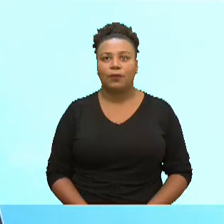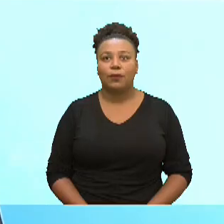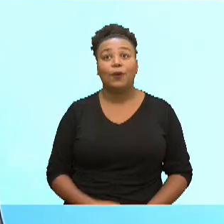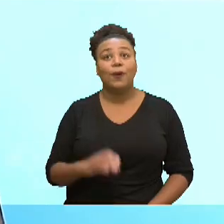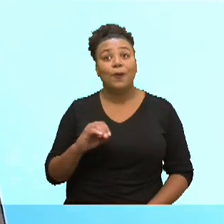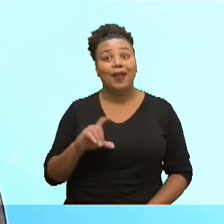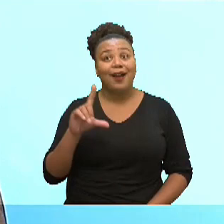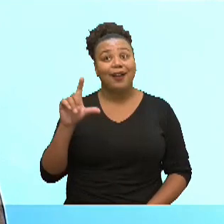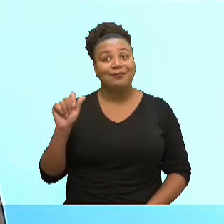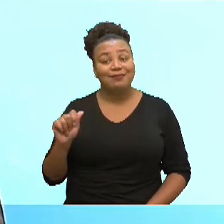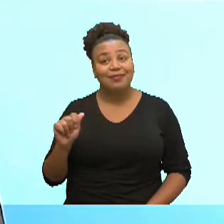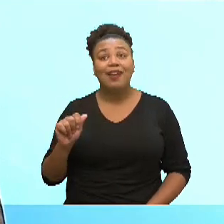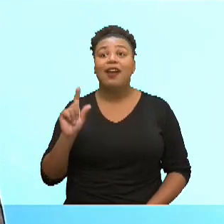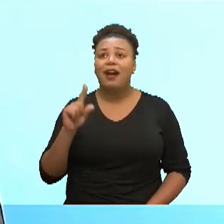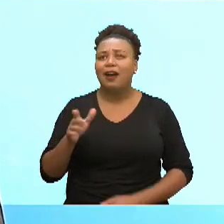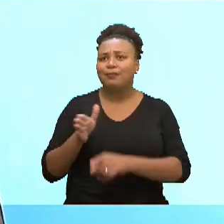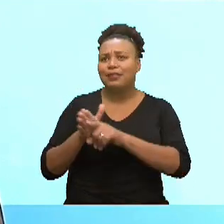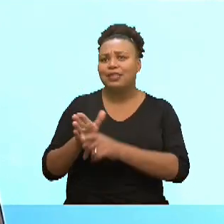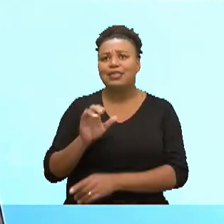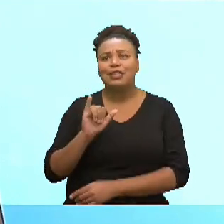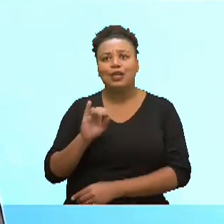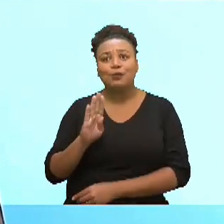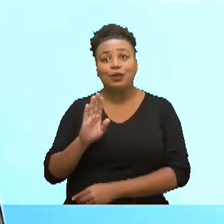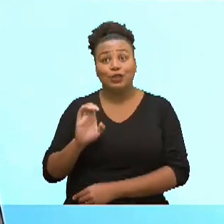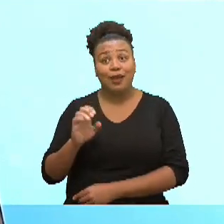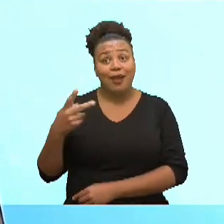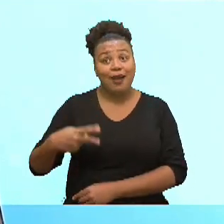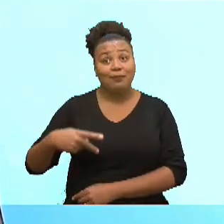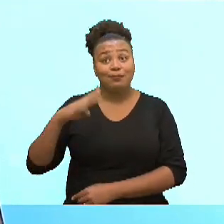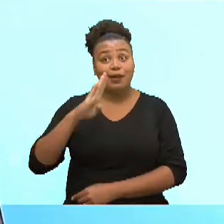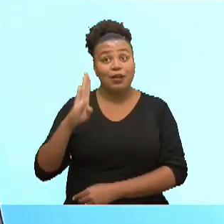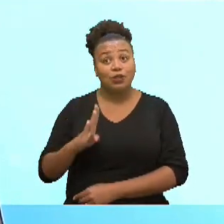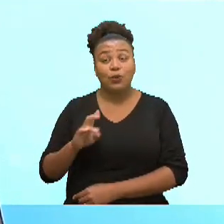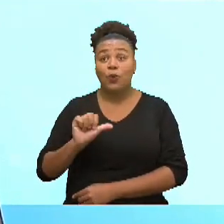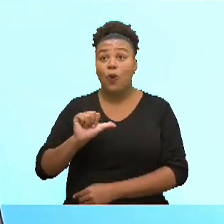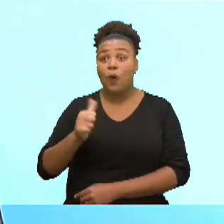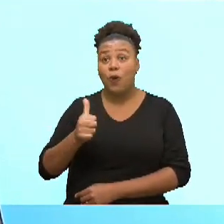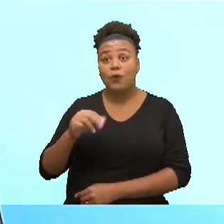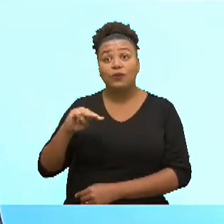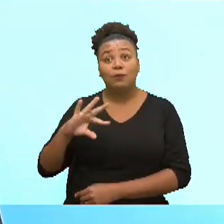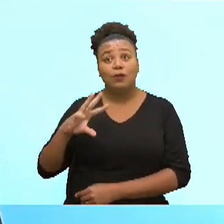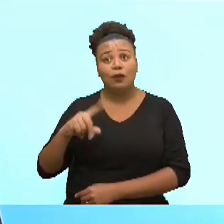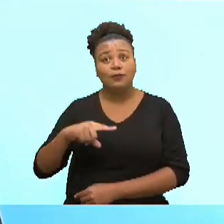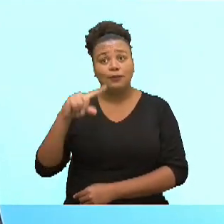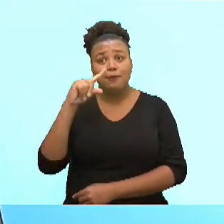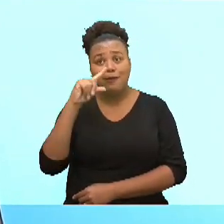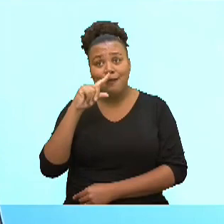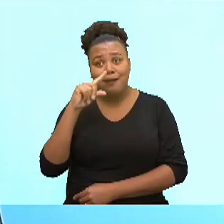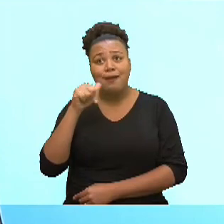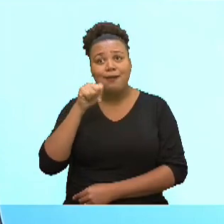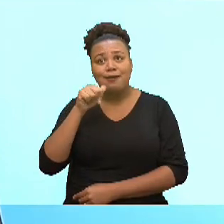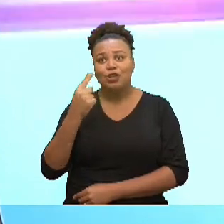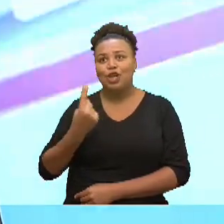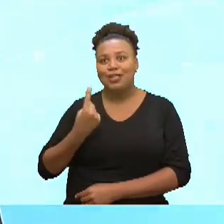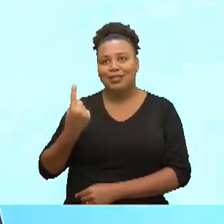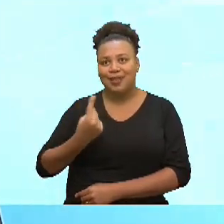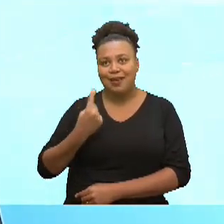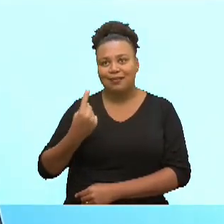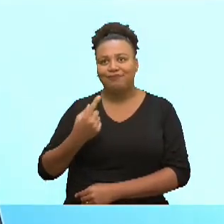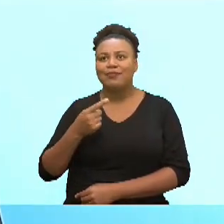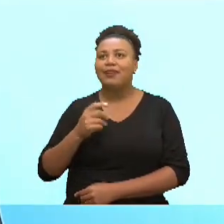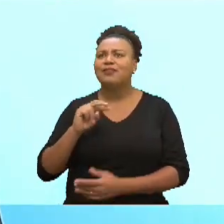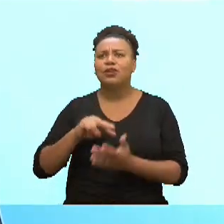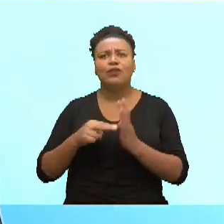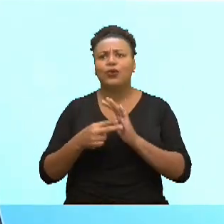Olá, segundo o IBGE no Brasil, 11 milhões de mulheres são mães solo. Isso significa que